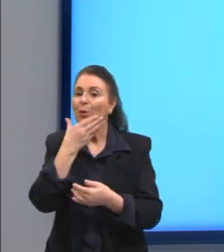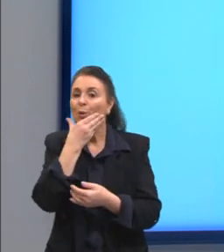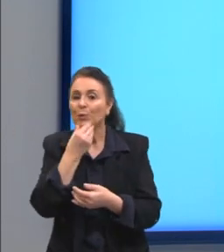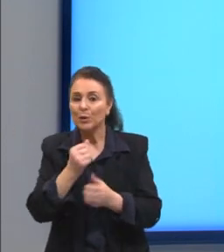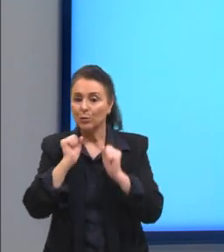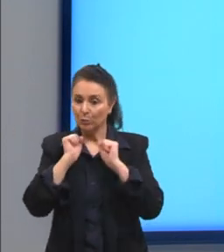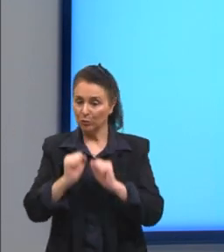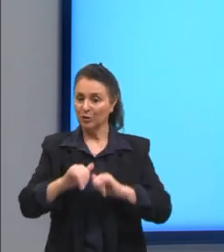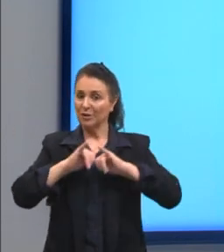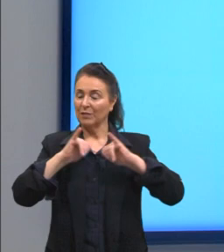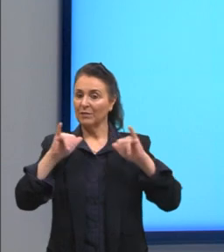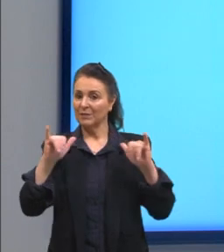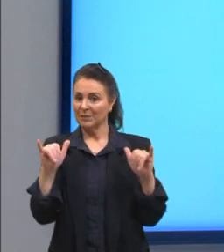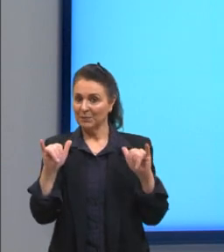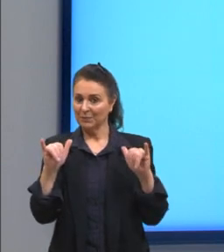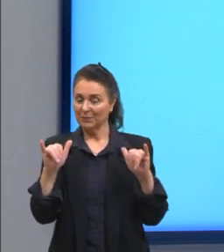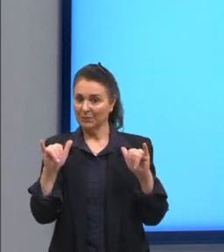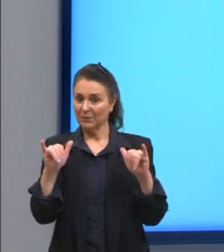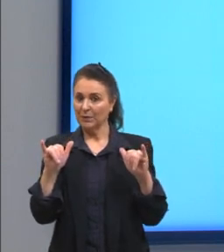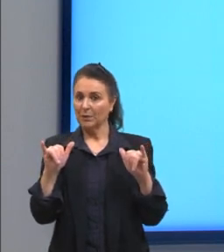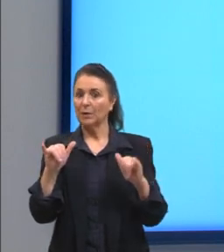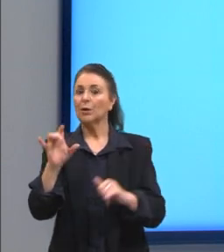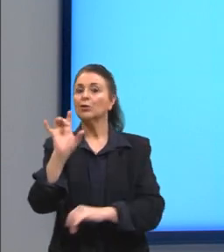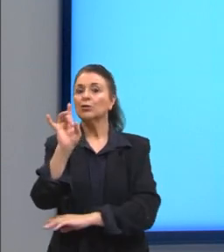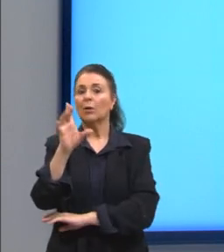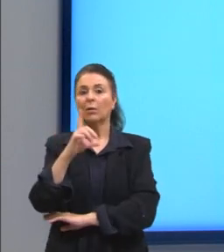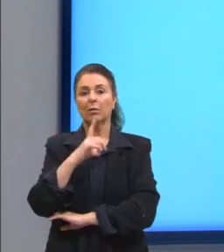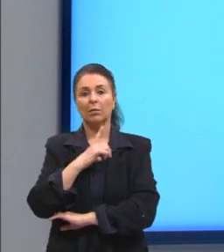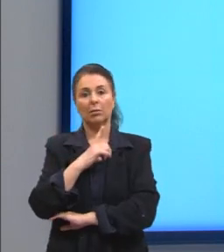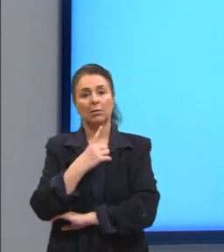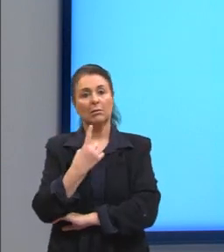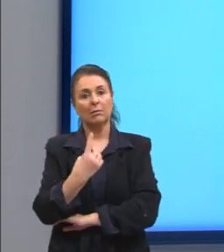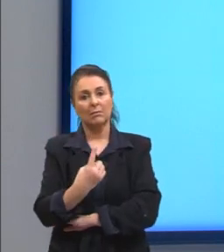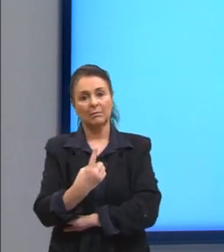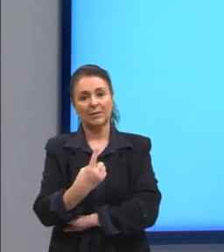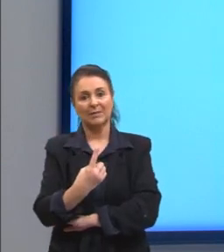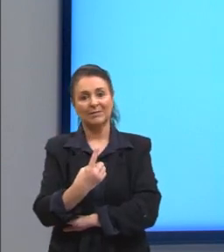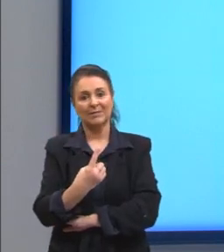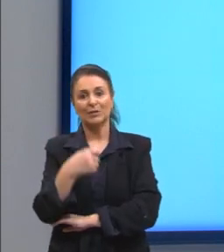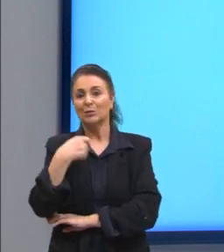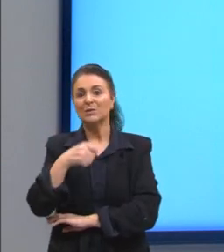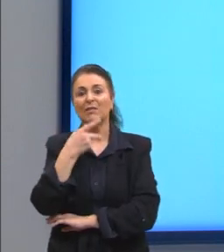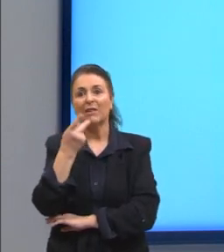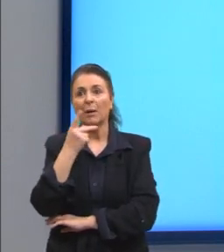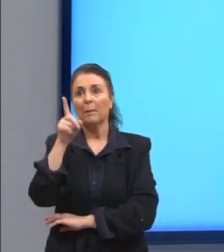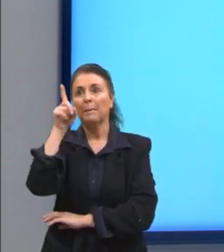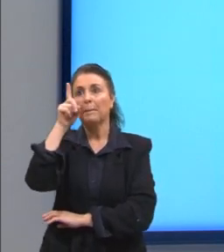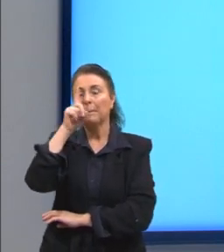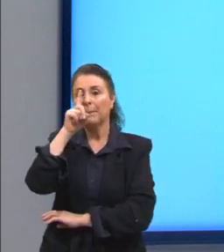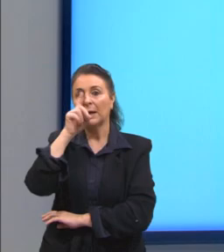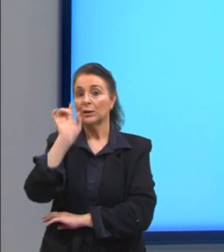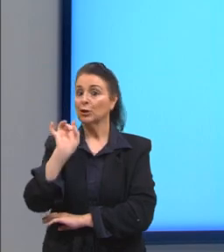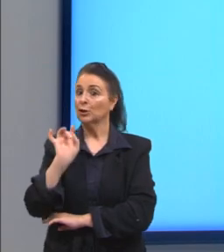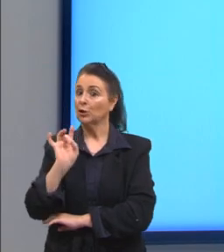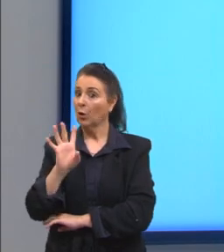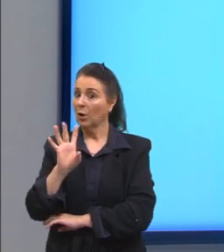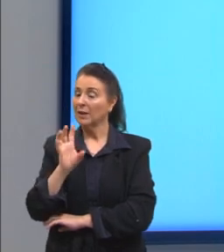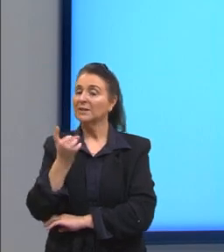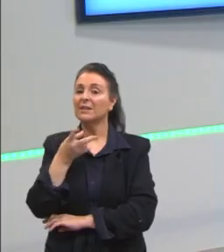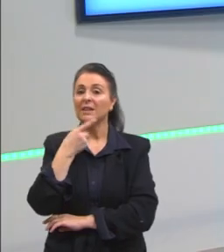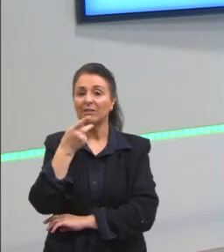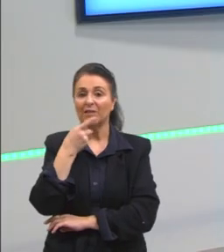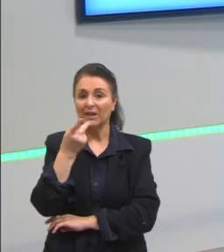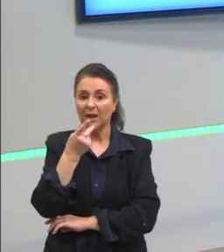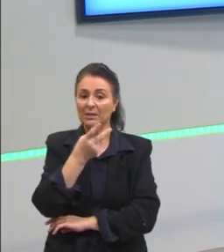ter dito simplesmente só tem uma. Sem precisar dizer o mãe. ele estivesse se referindo ali a quantidade de